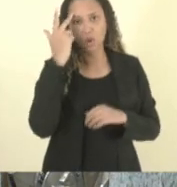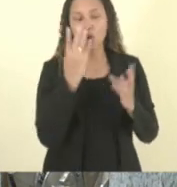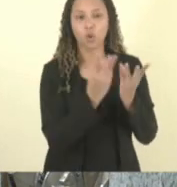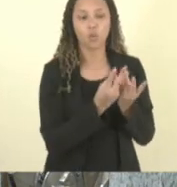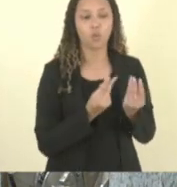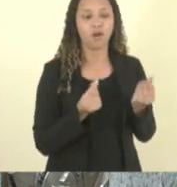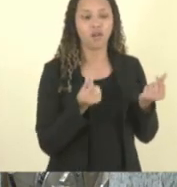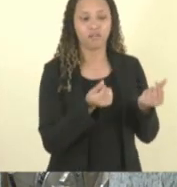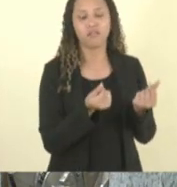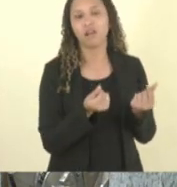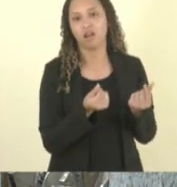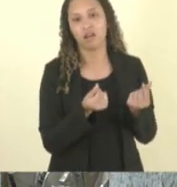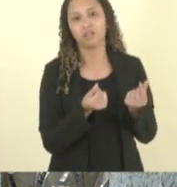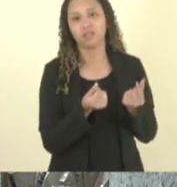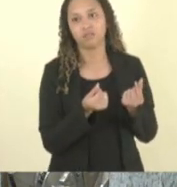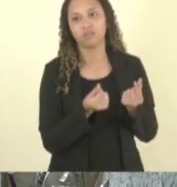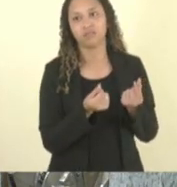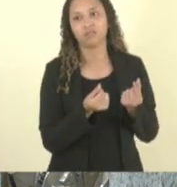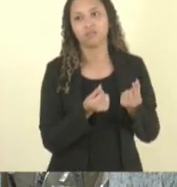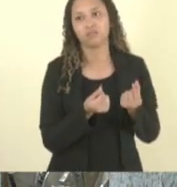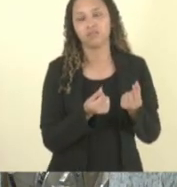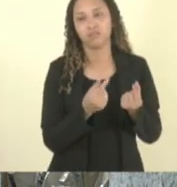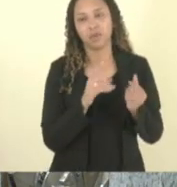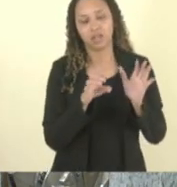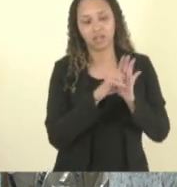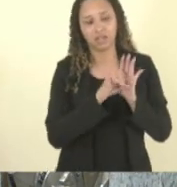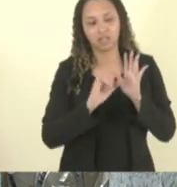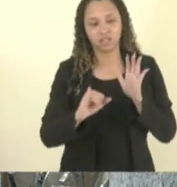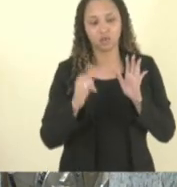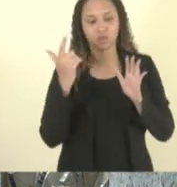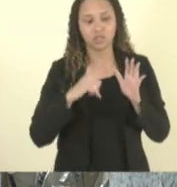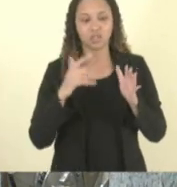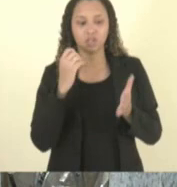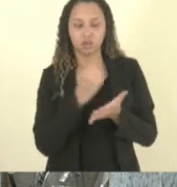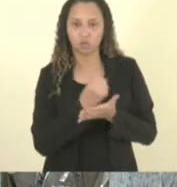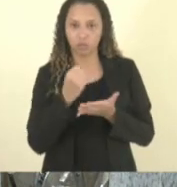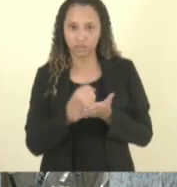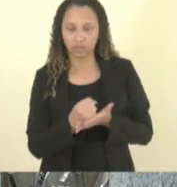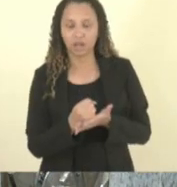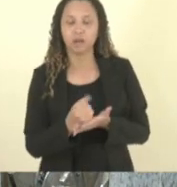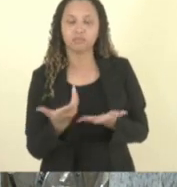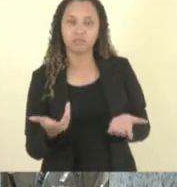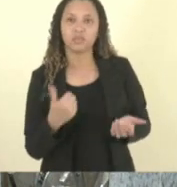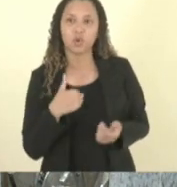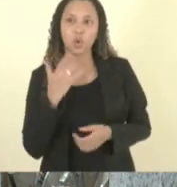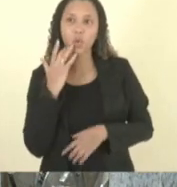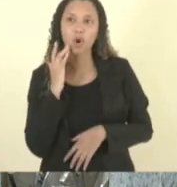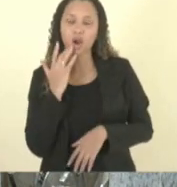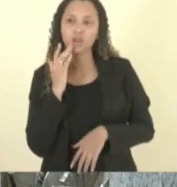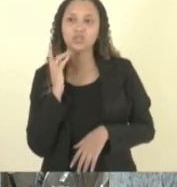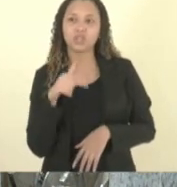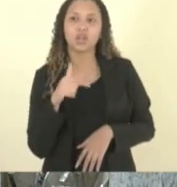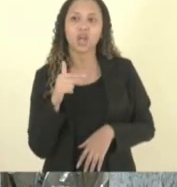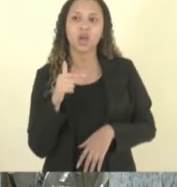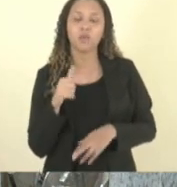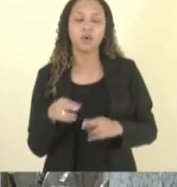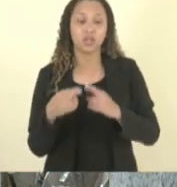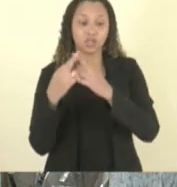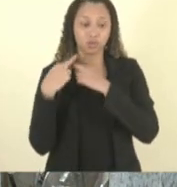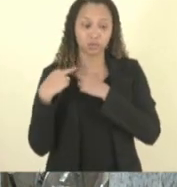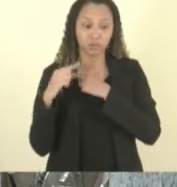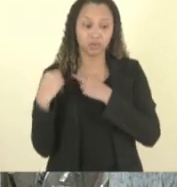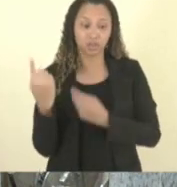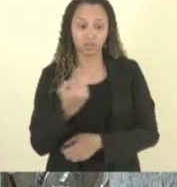qualificadas que para aquele edital assumir alguma vaga então acho que é um papel nosso da